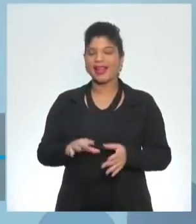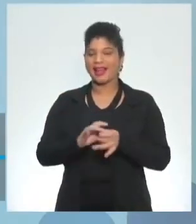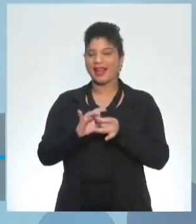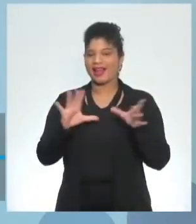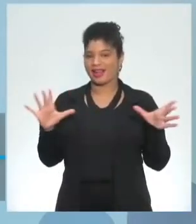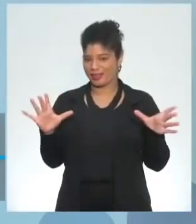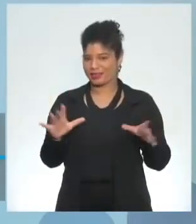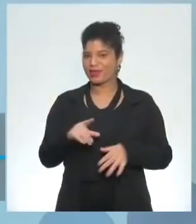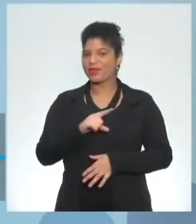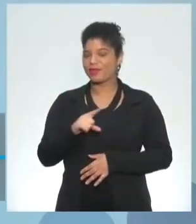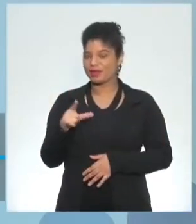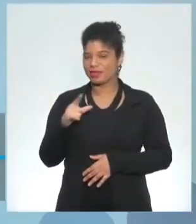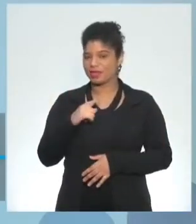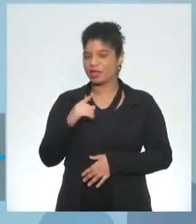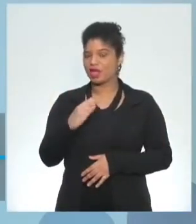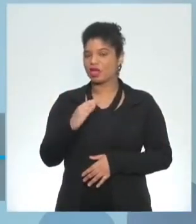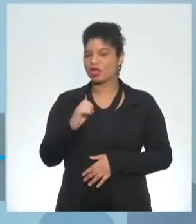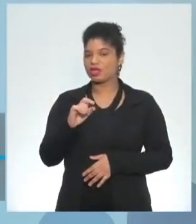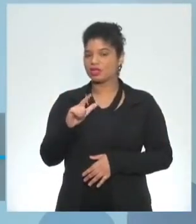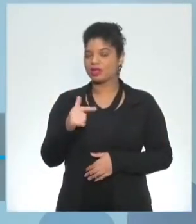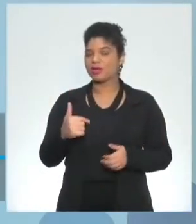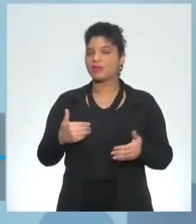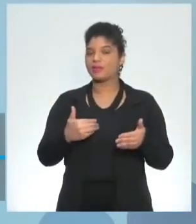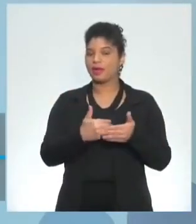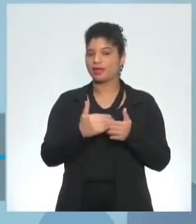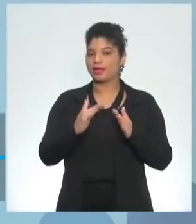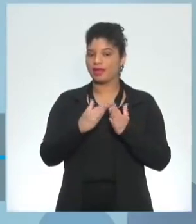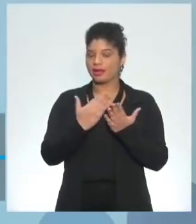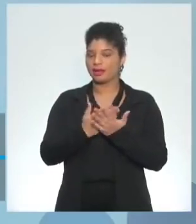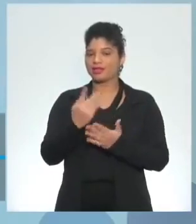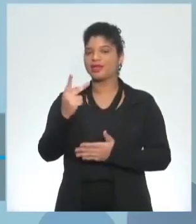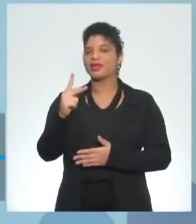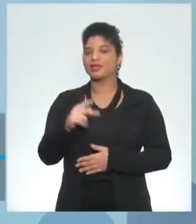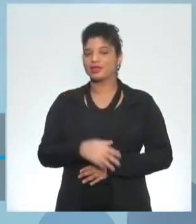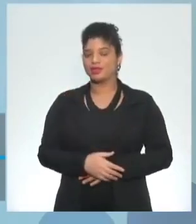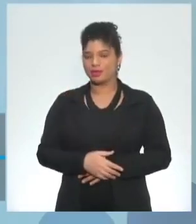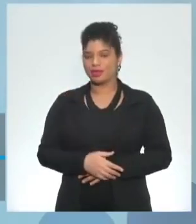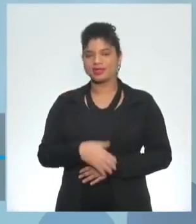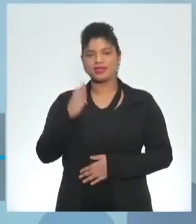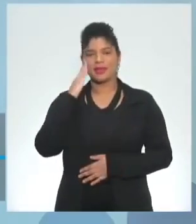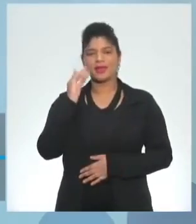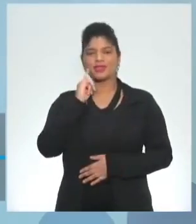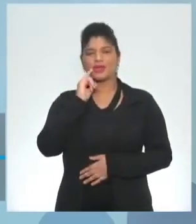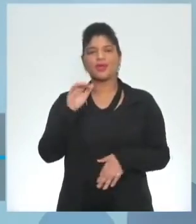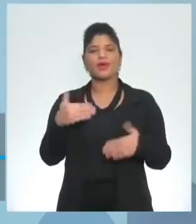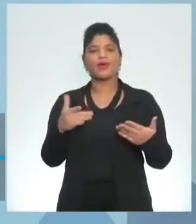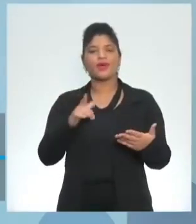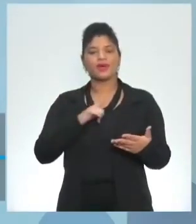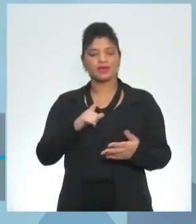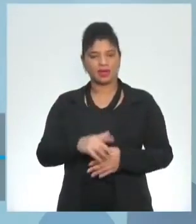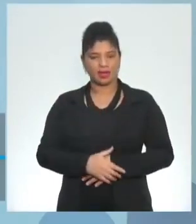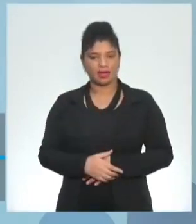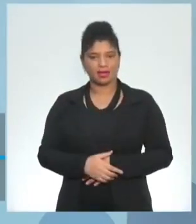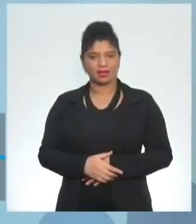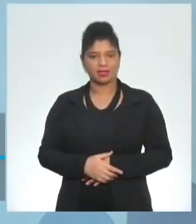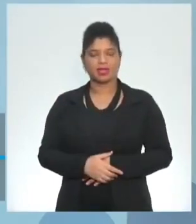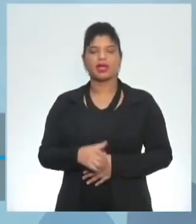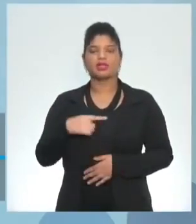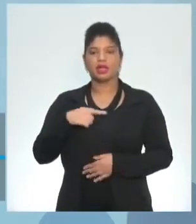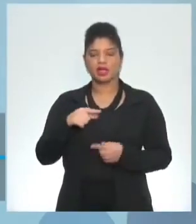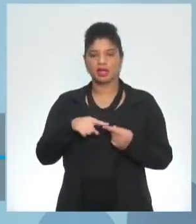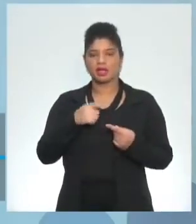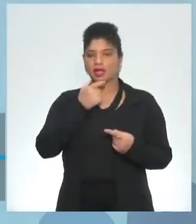procurem aí o céu mais próximo de você e veja quais são os idiomas que eles estão oferecendo então a gente tem lá além do